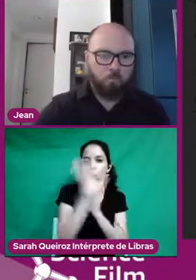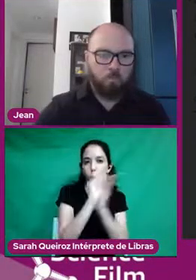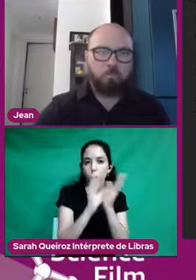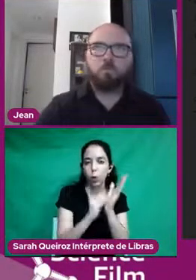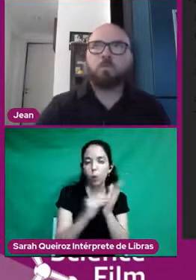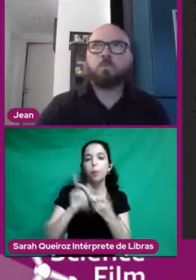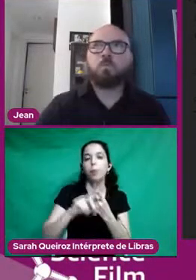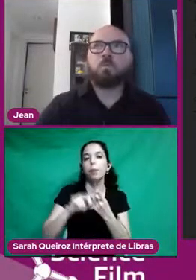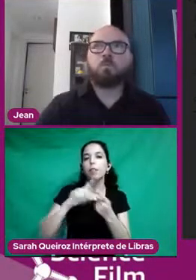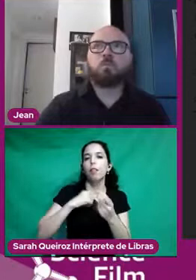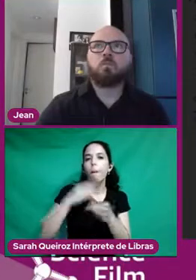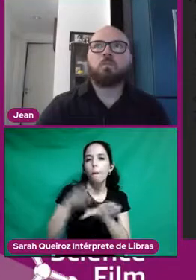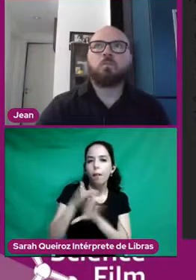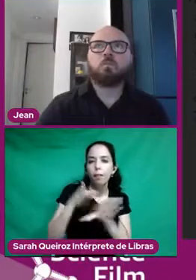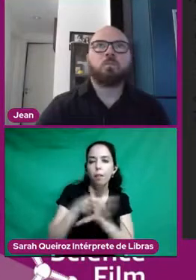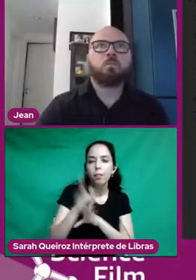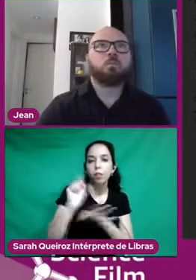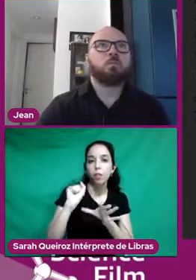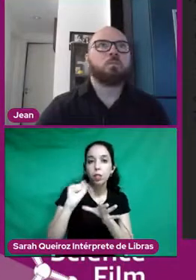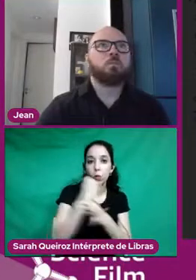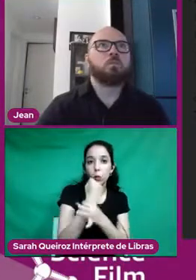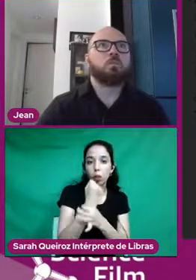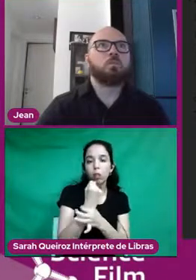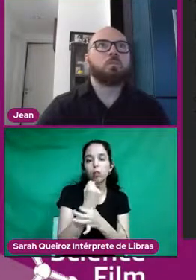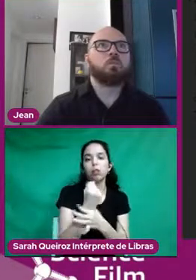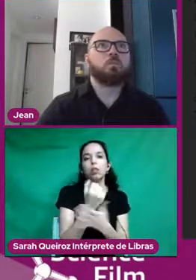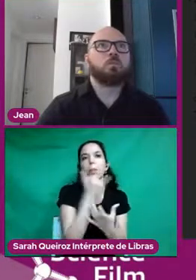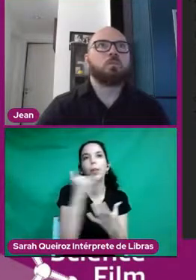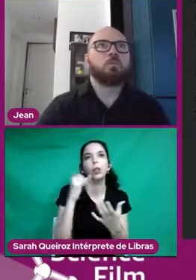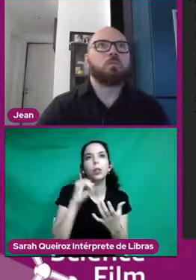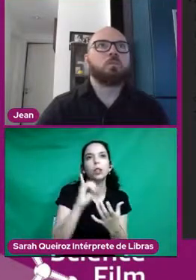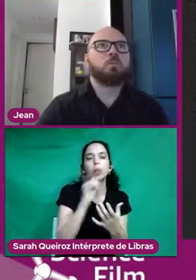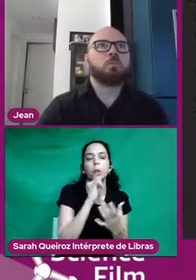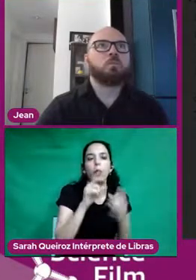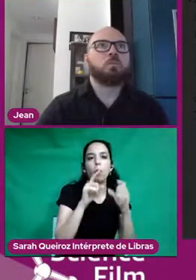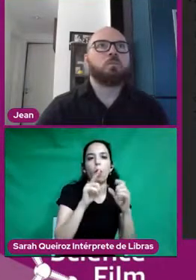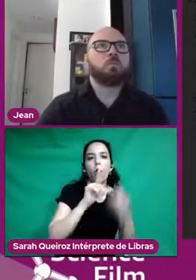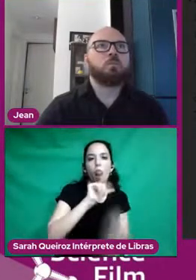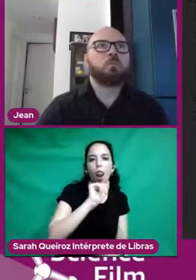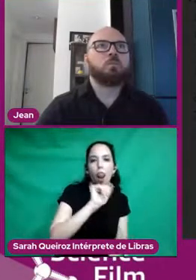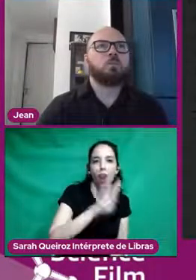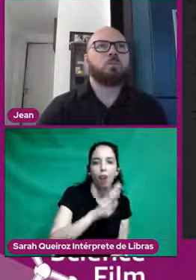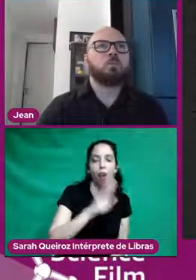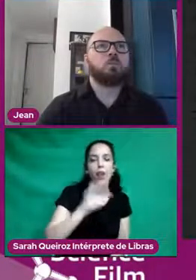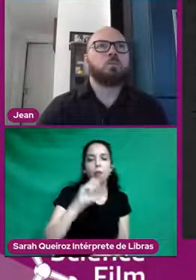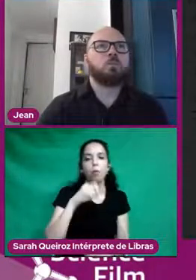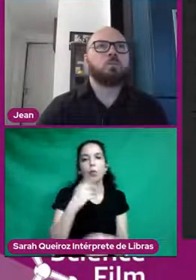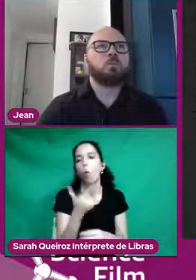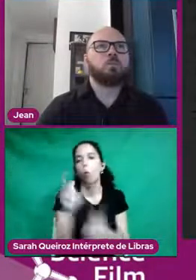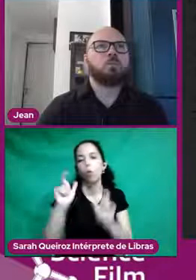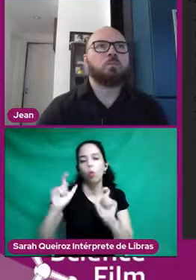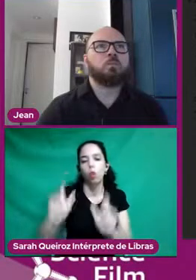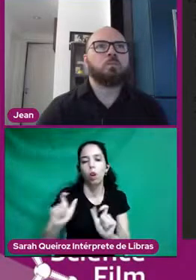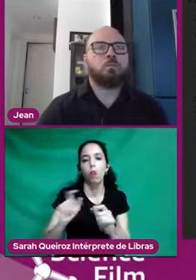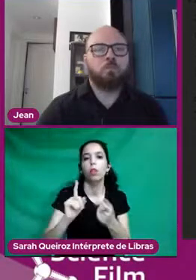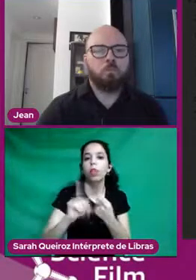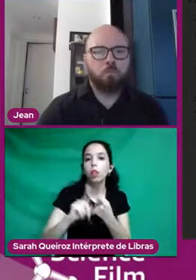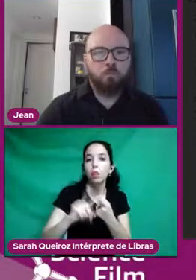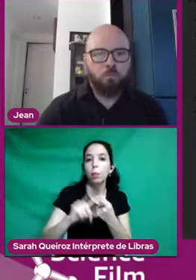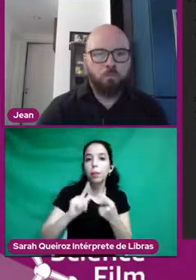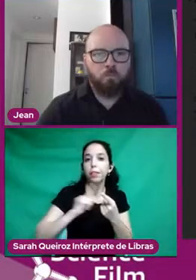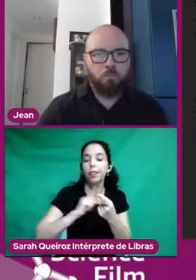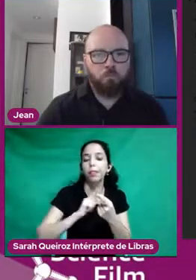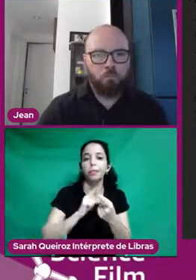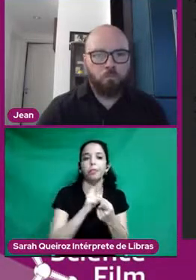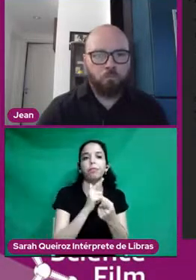Dependendo da atividade que for feita em laboratório pode ter mais instruções de segurança. E desdobramentos possíveis.